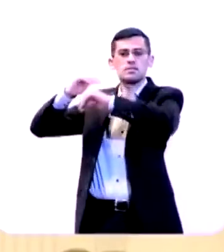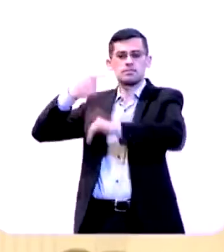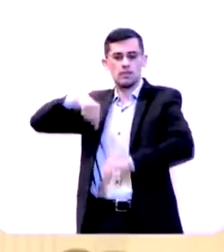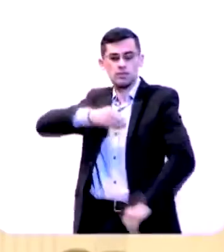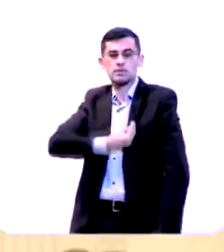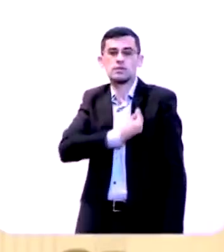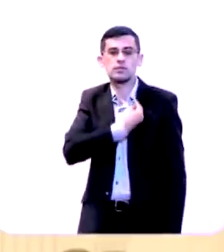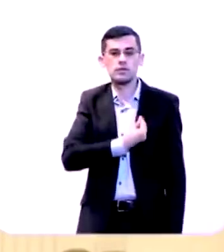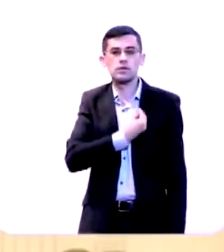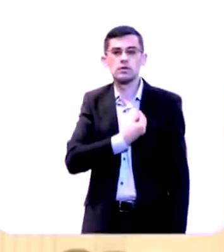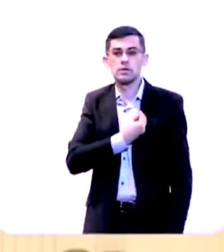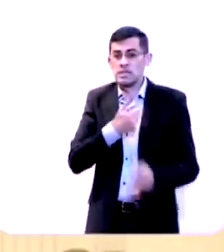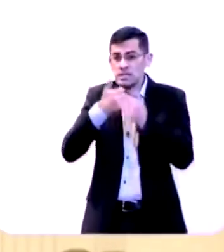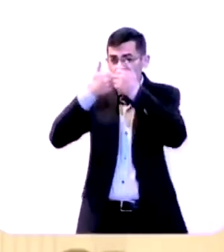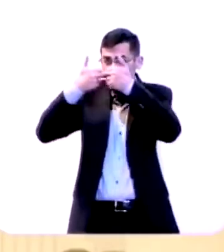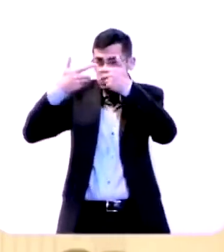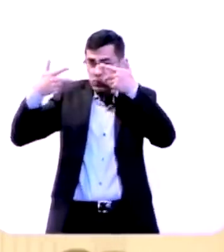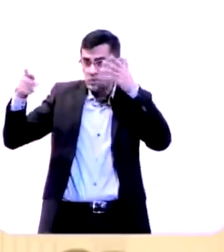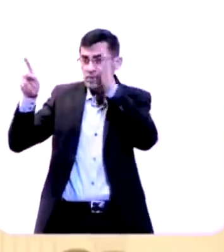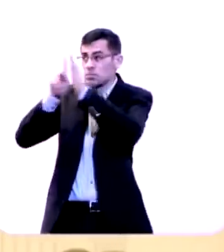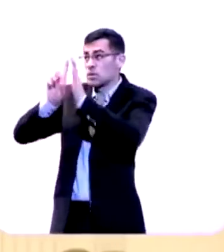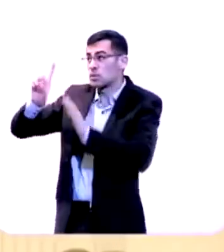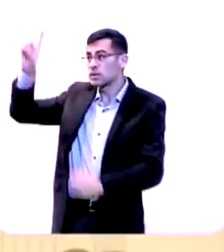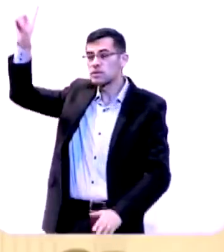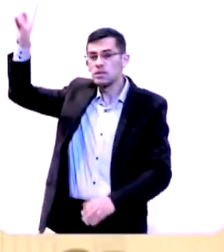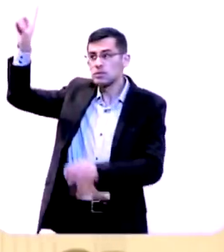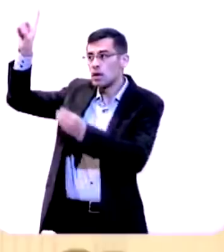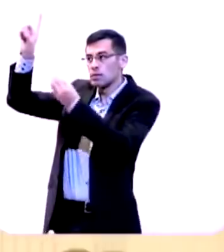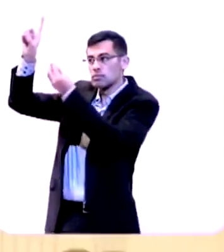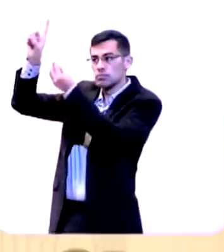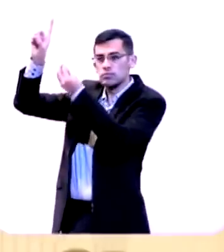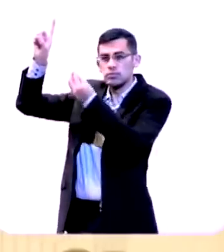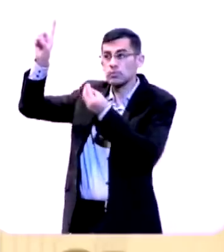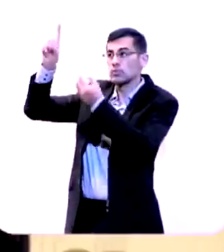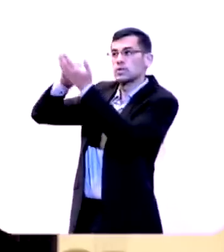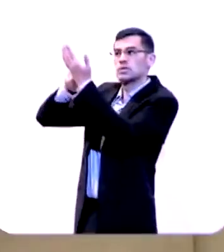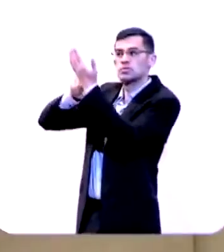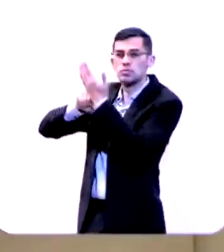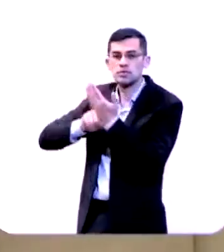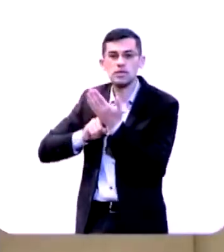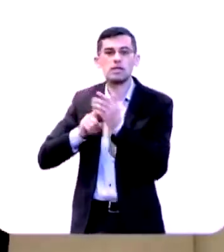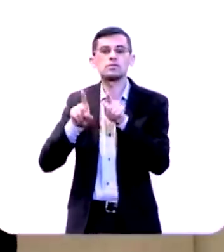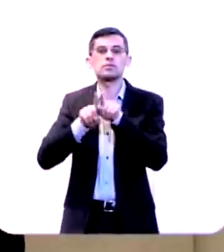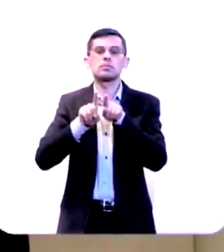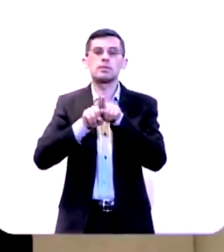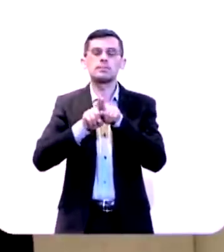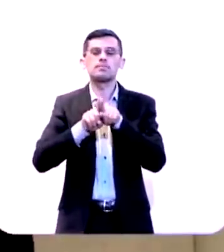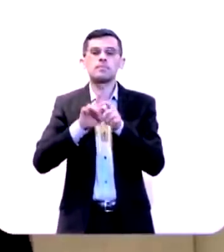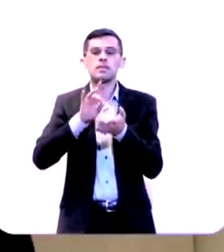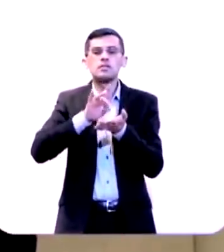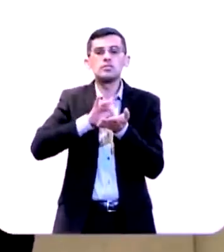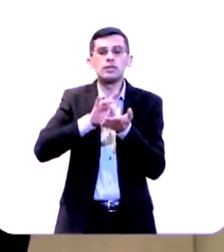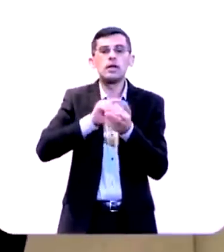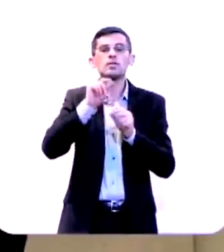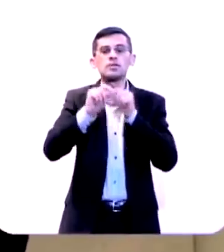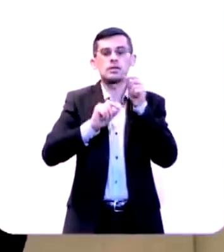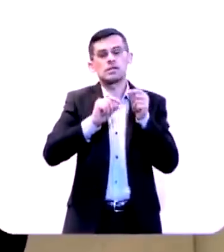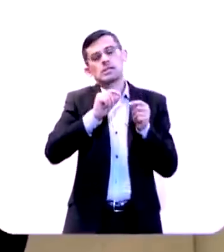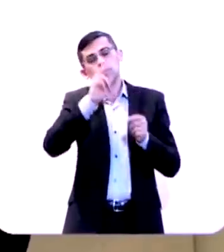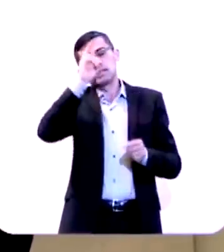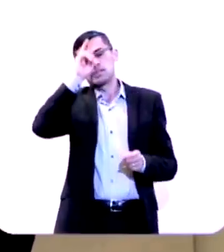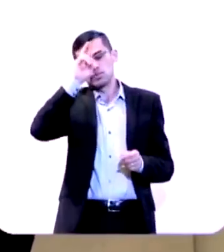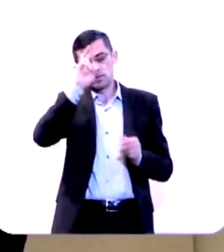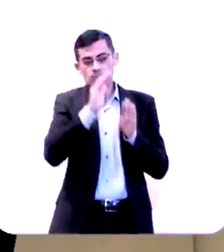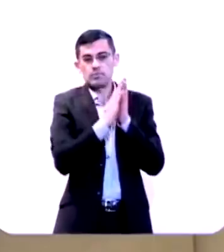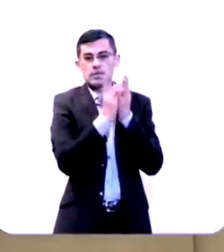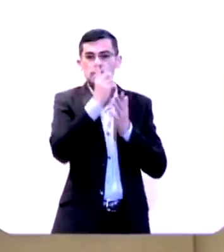vidas os tesouros de Deus nos são revelados e é interessante que a história bíblica nos